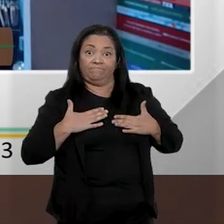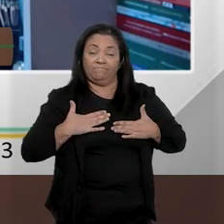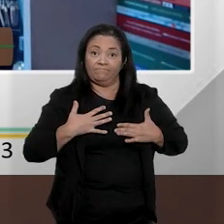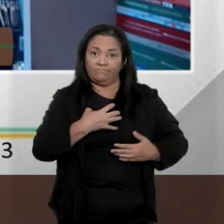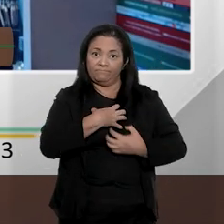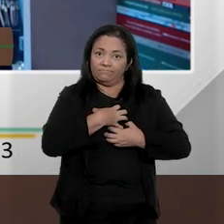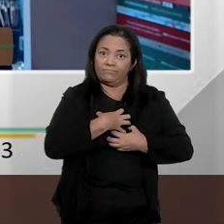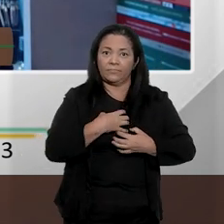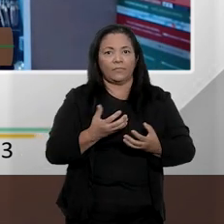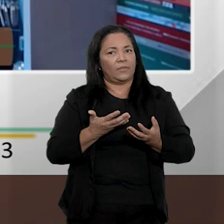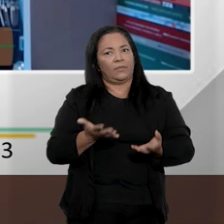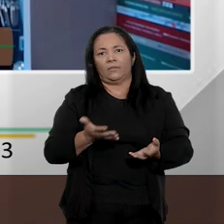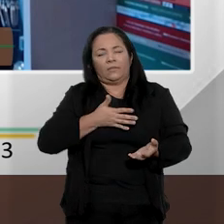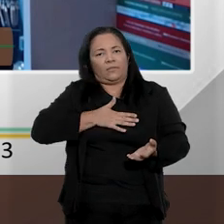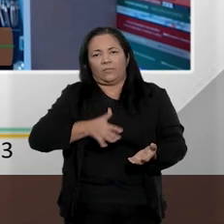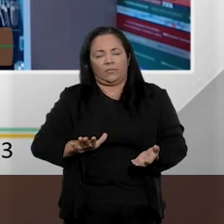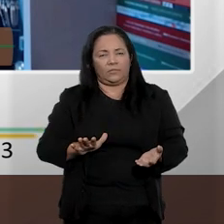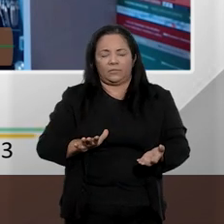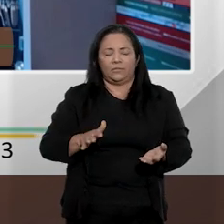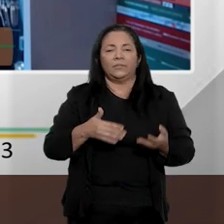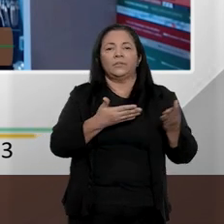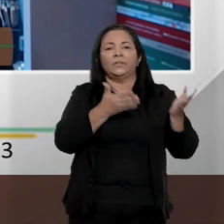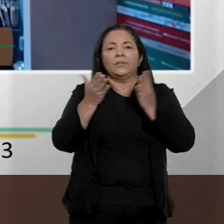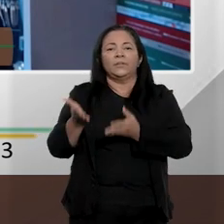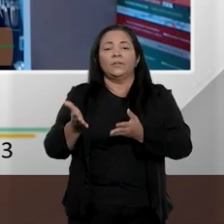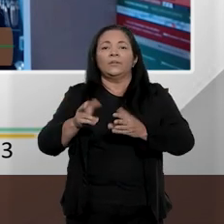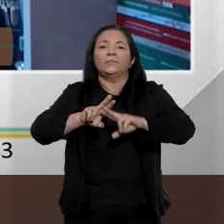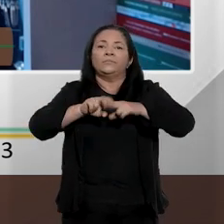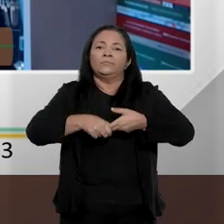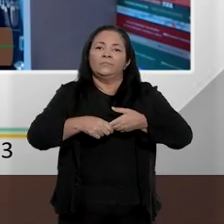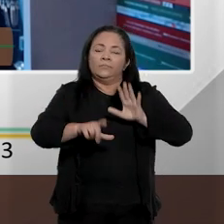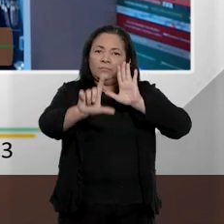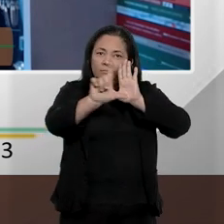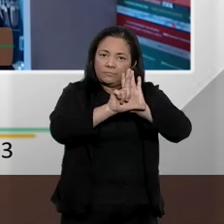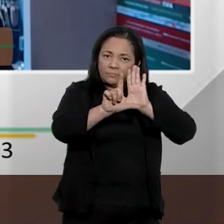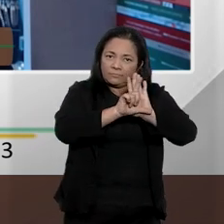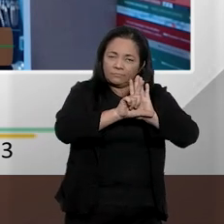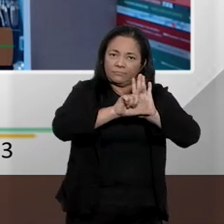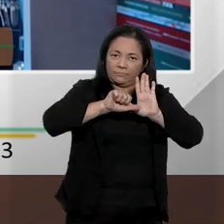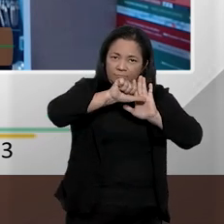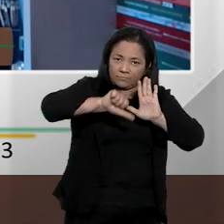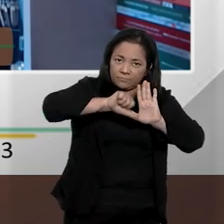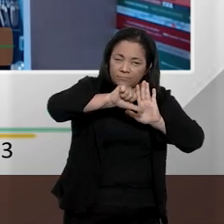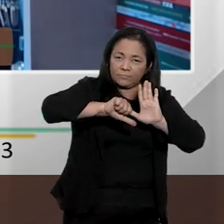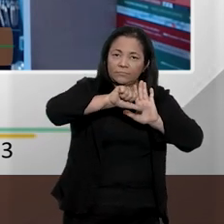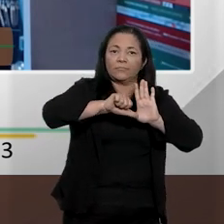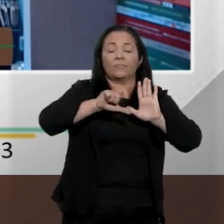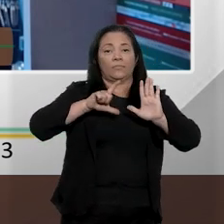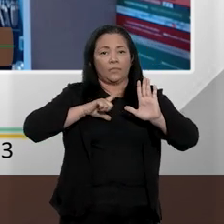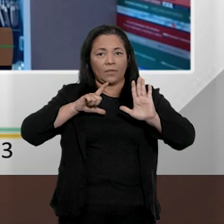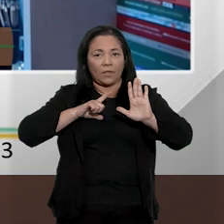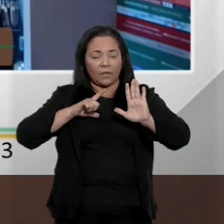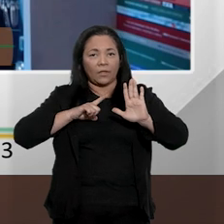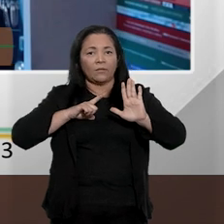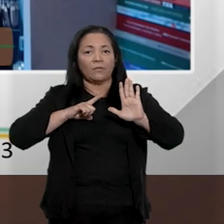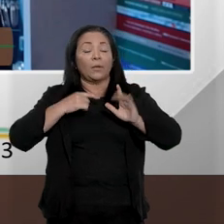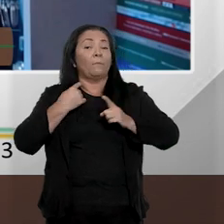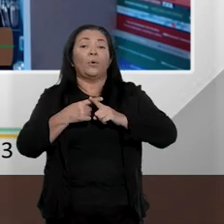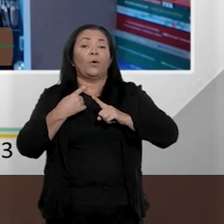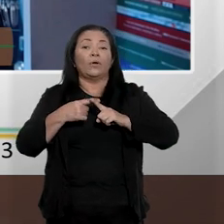ser algo jocoso. Então, a alteração legislativa, ela tenta